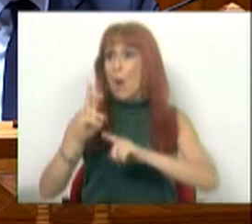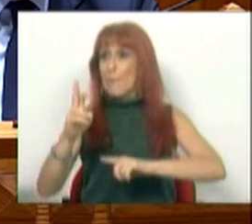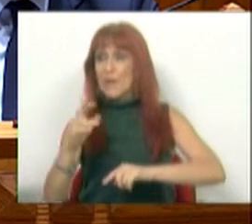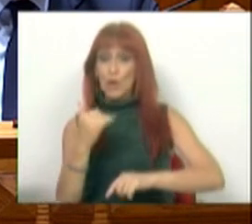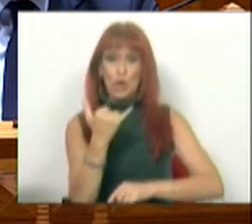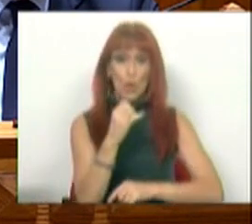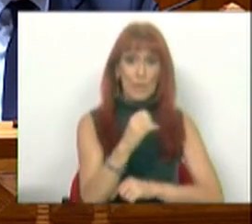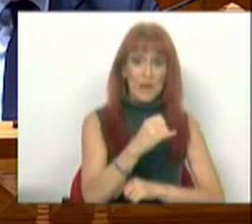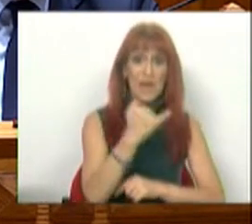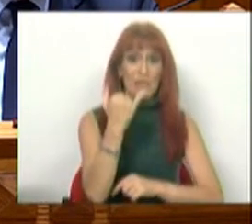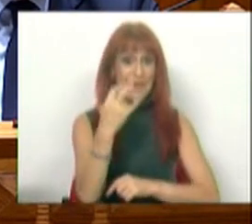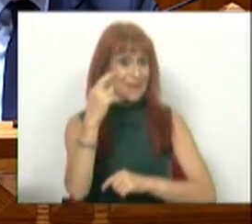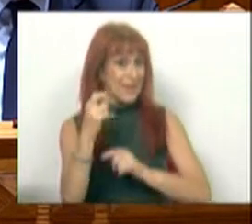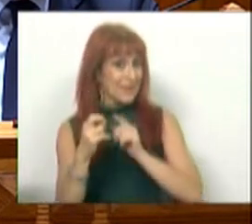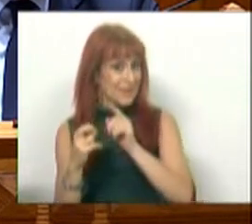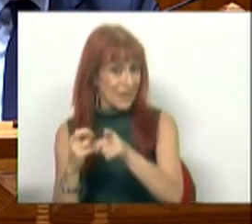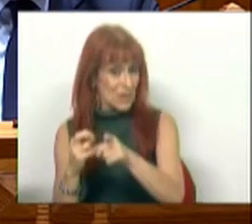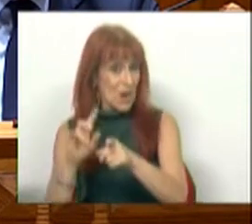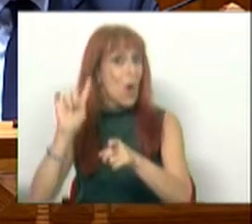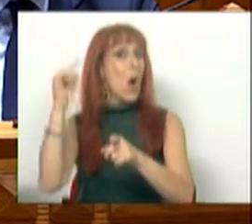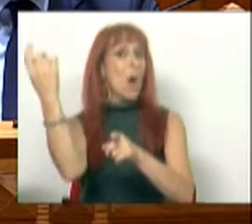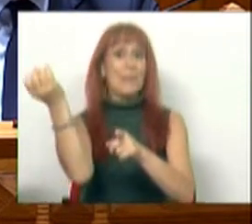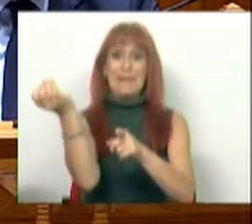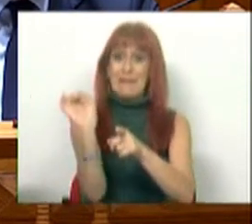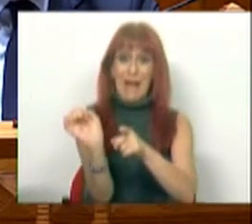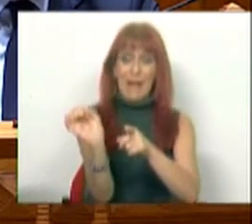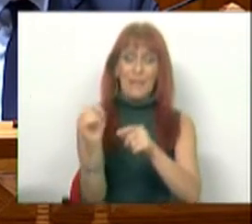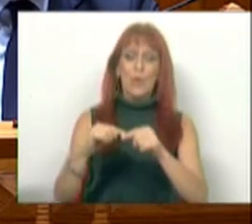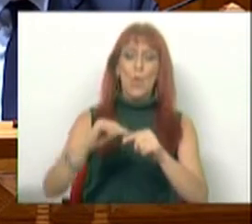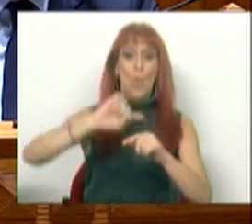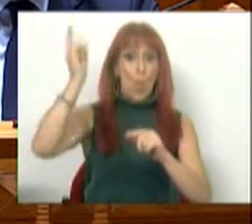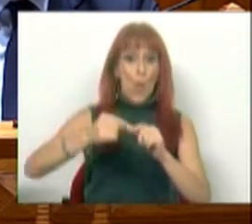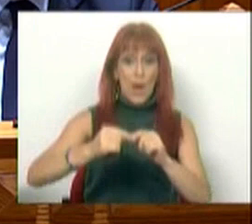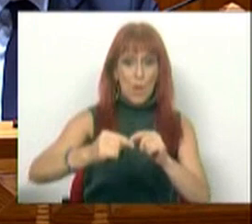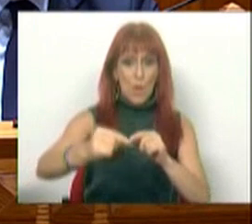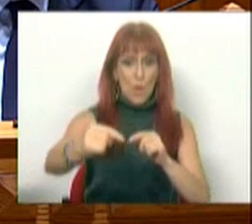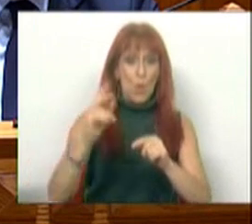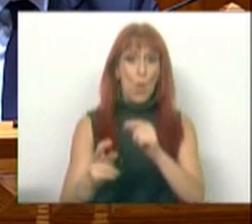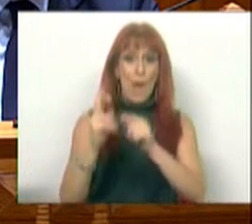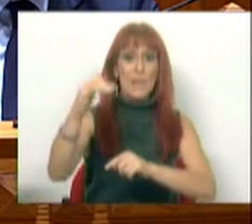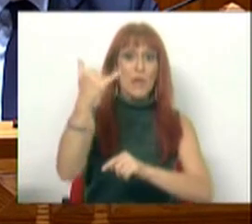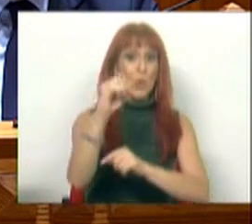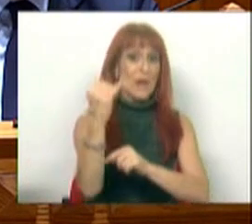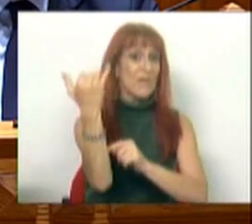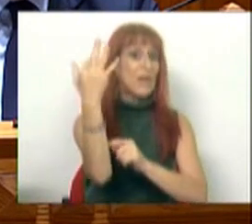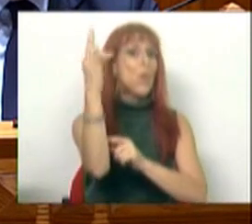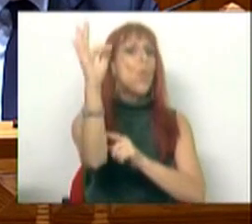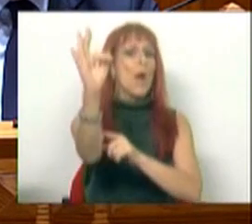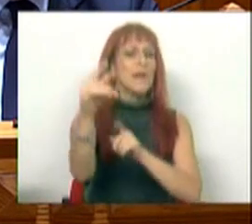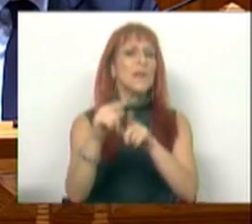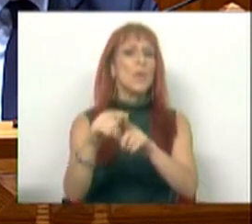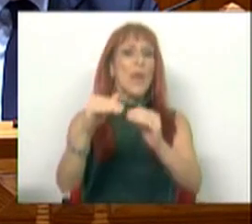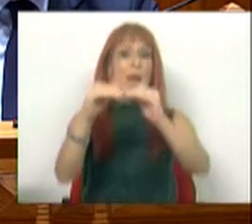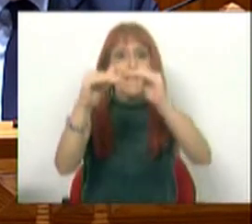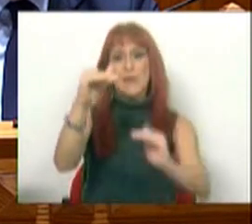em 2023, se nada acontecer durante o ano, o aumento em 2024 vai